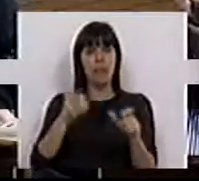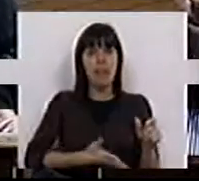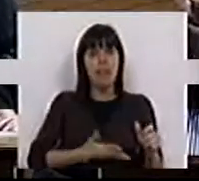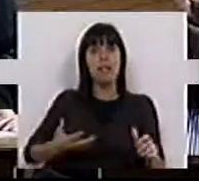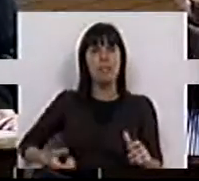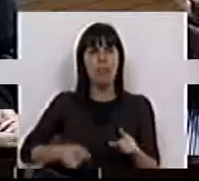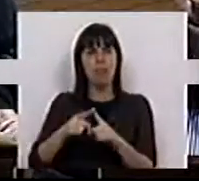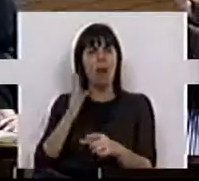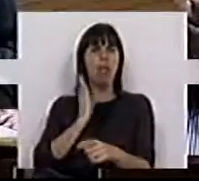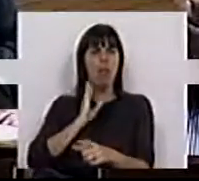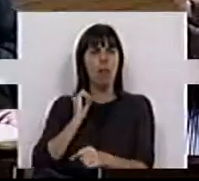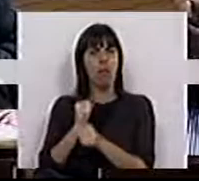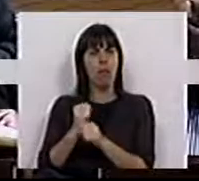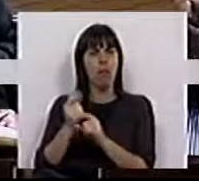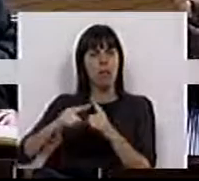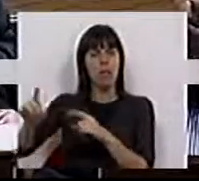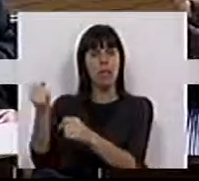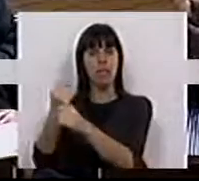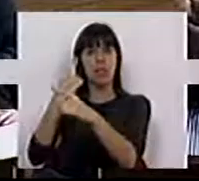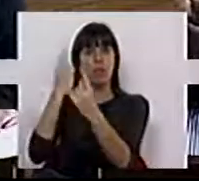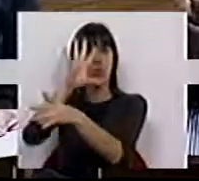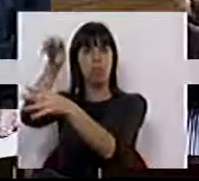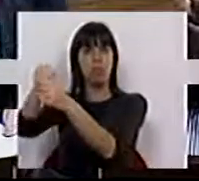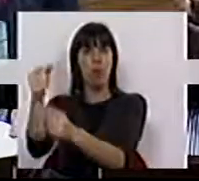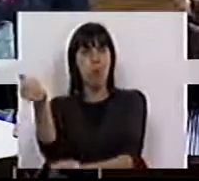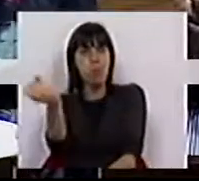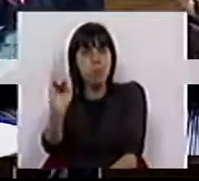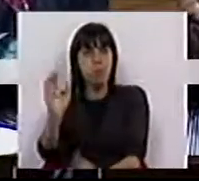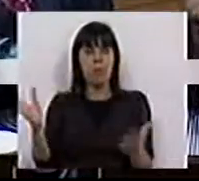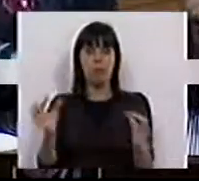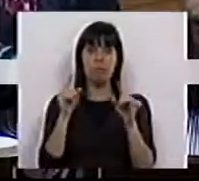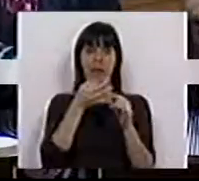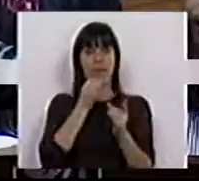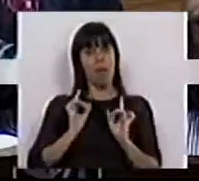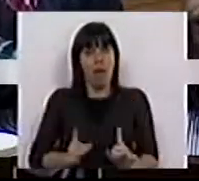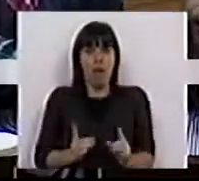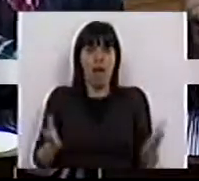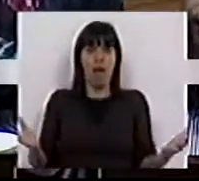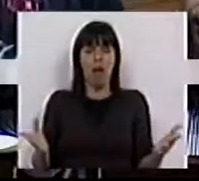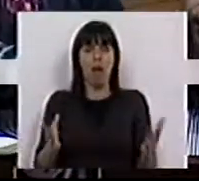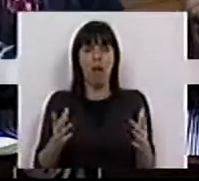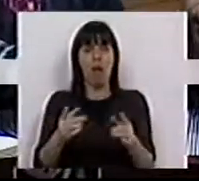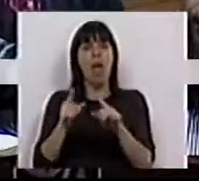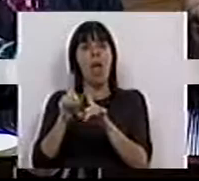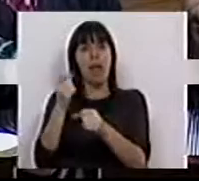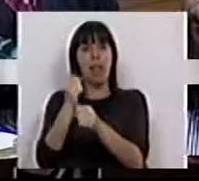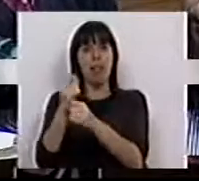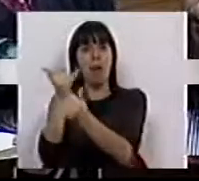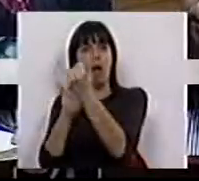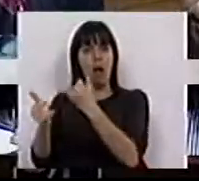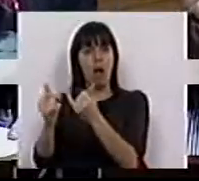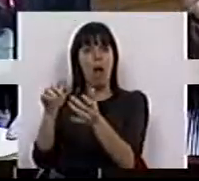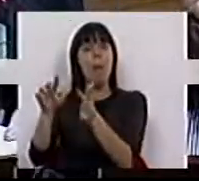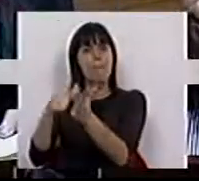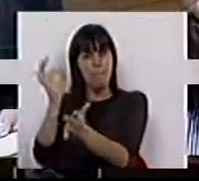desempregados trabalhem nos serviços públicos à borla. É disto que se trata, ocupando postos de